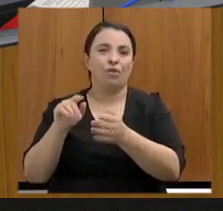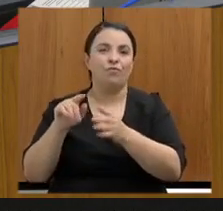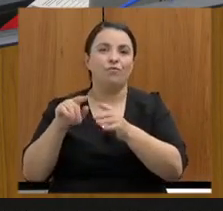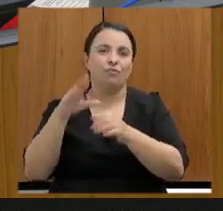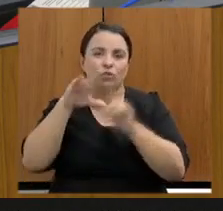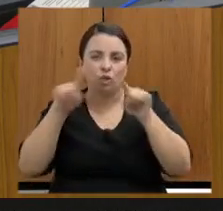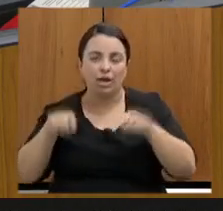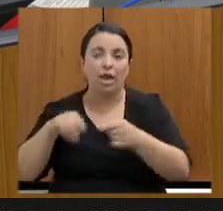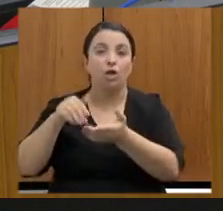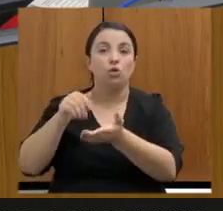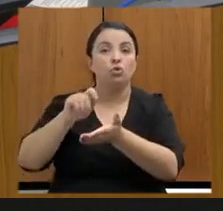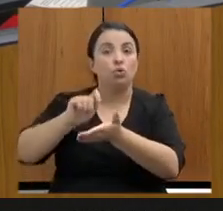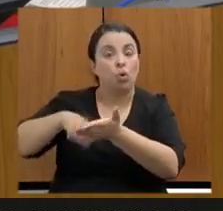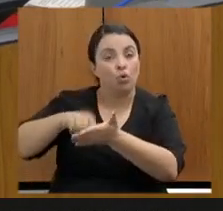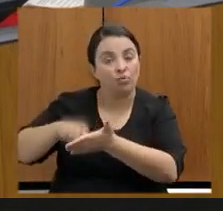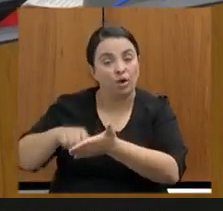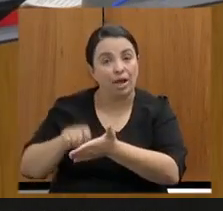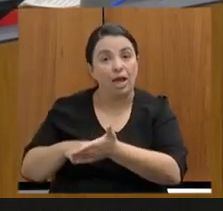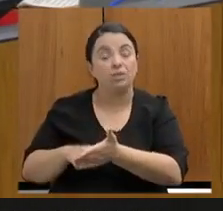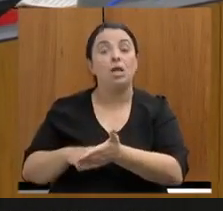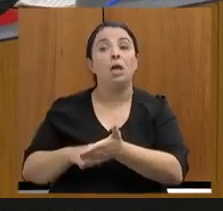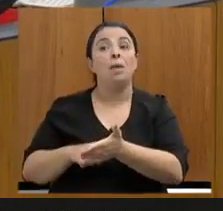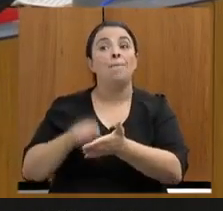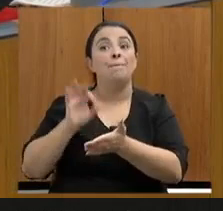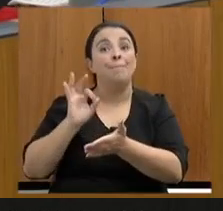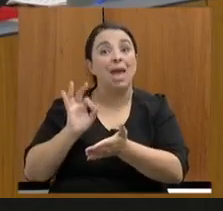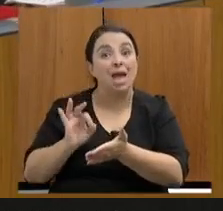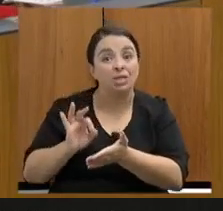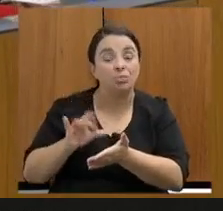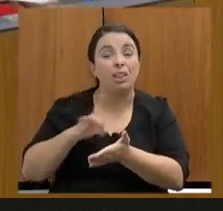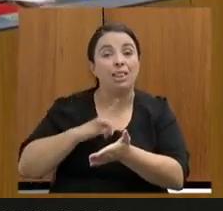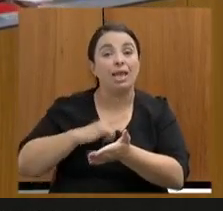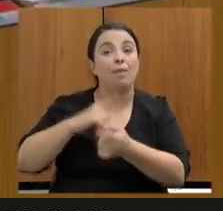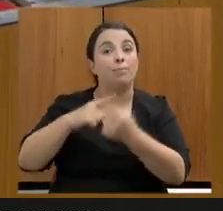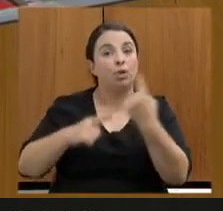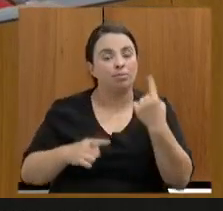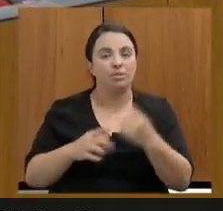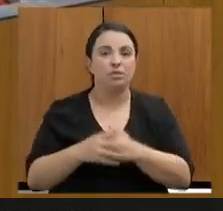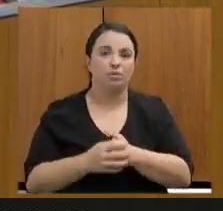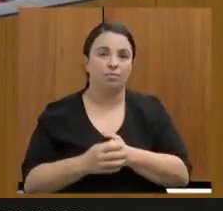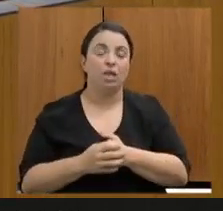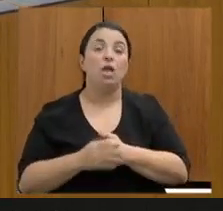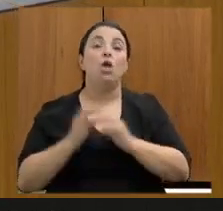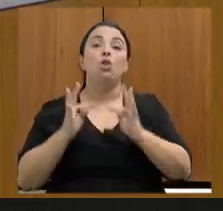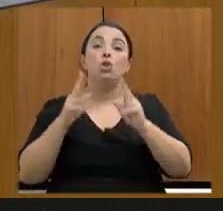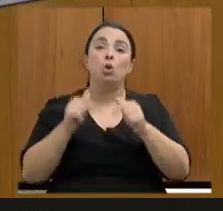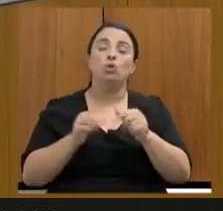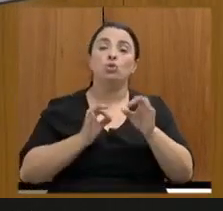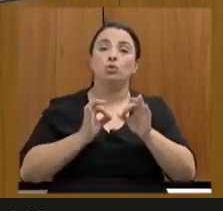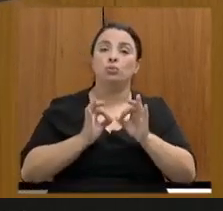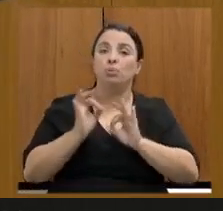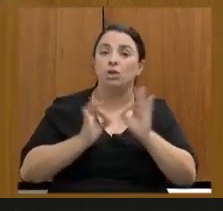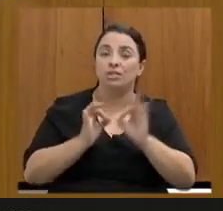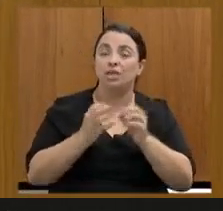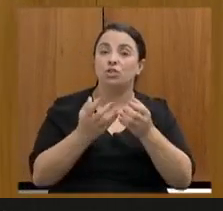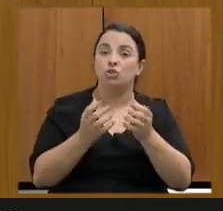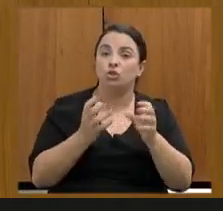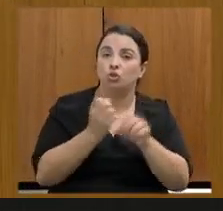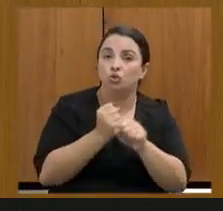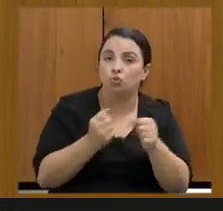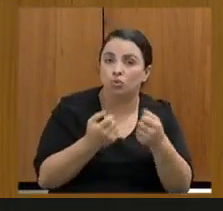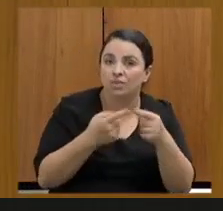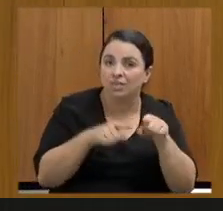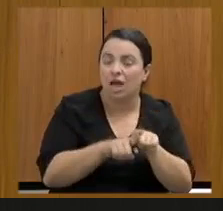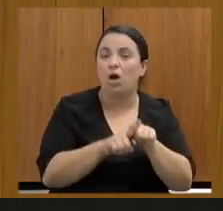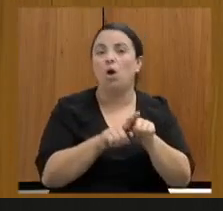convocações. Certo. Todos os processos de adjunção e de assinatura de termos relacionados usaram mãos dadas se